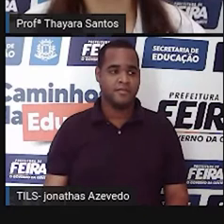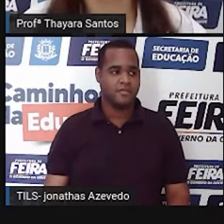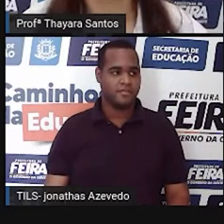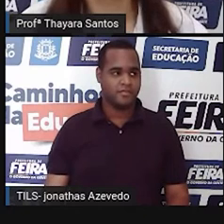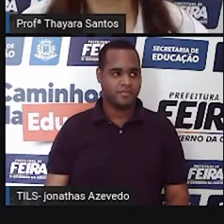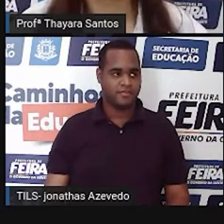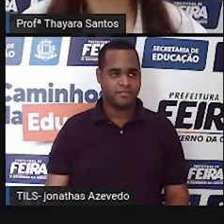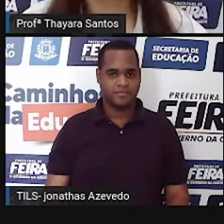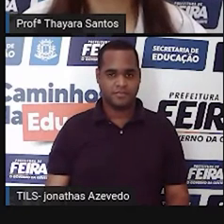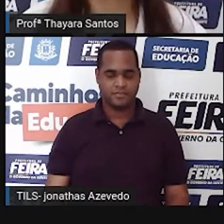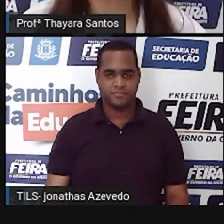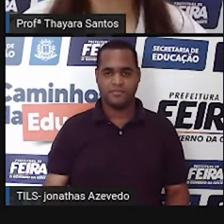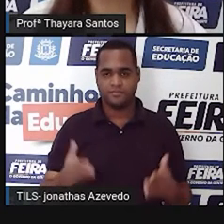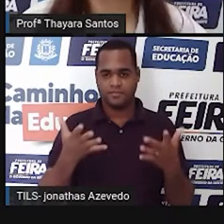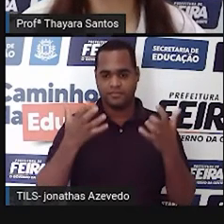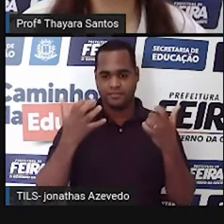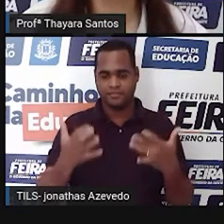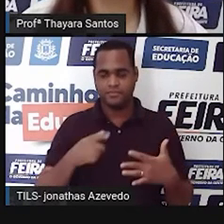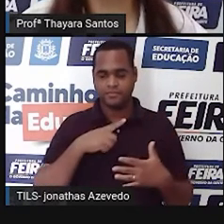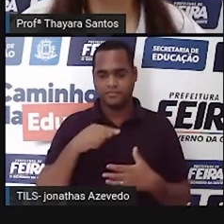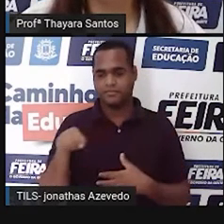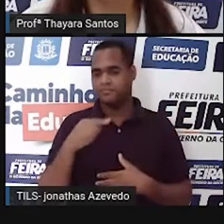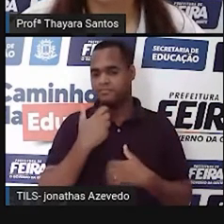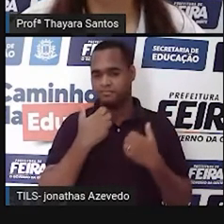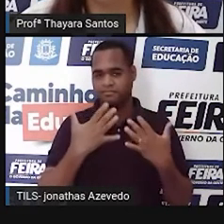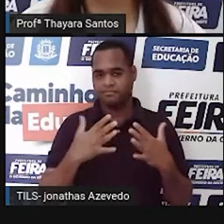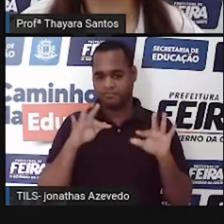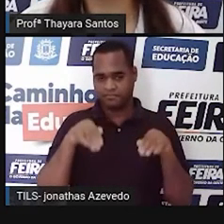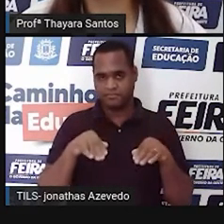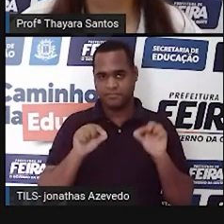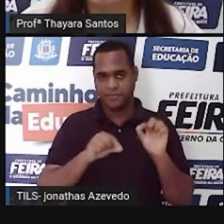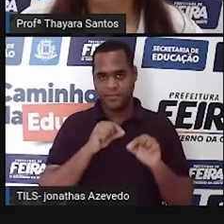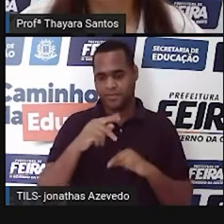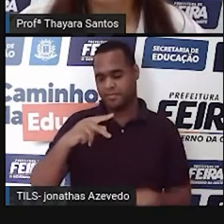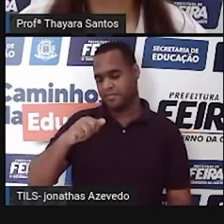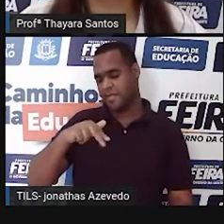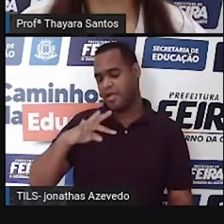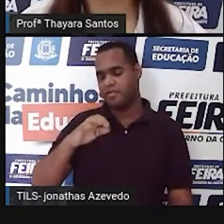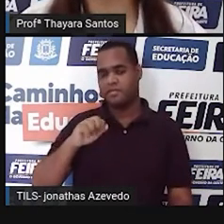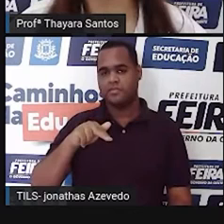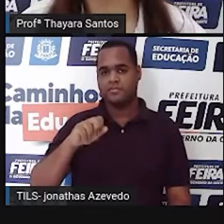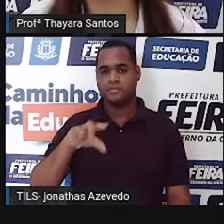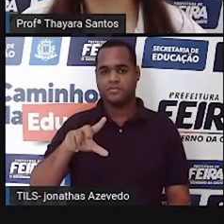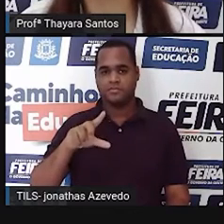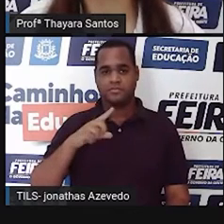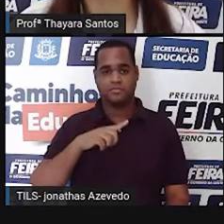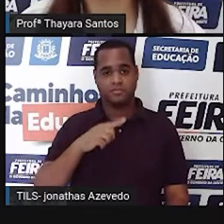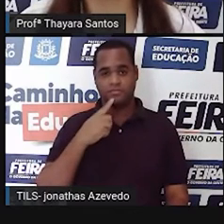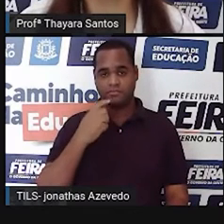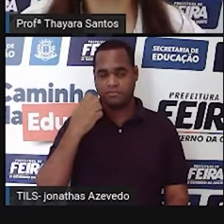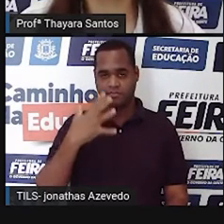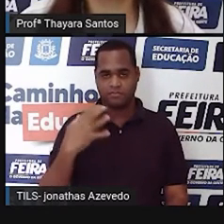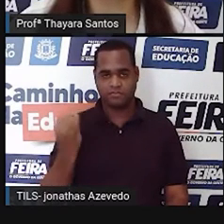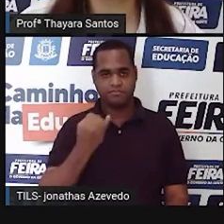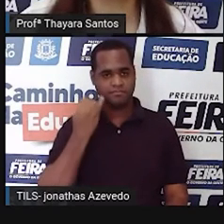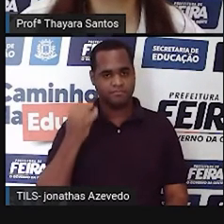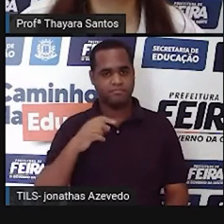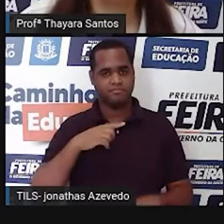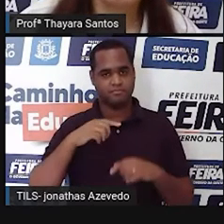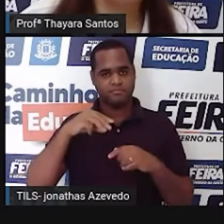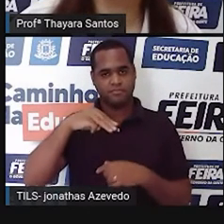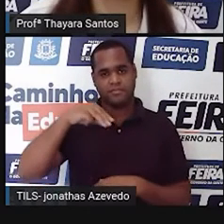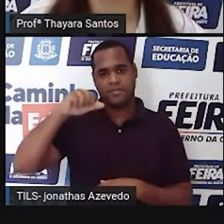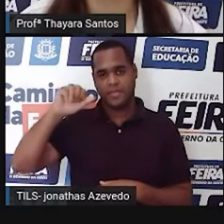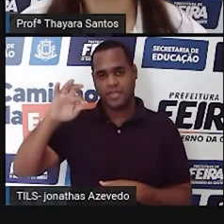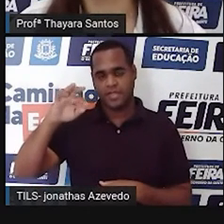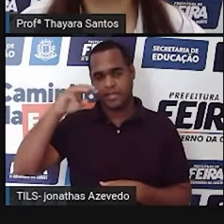atualmente. Agora, vamos falar do último bioma, que é o bioma pantanal. Então, o bioma pantanal, ele se estende pelos estados do Mato